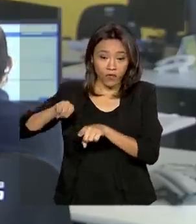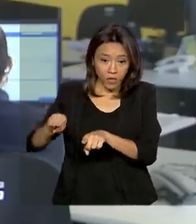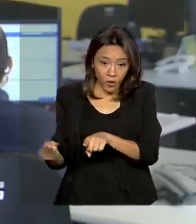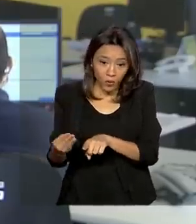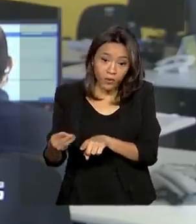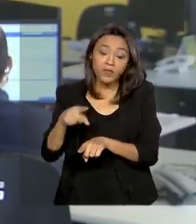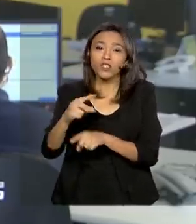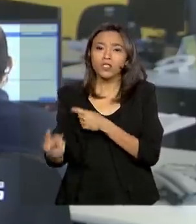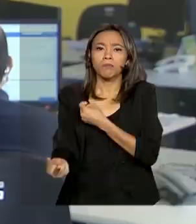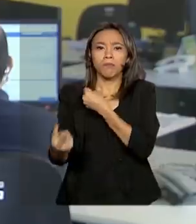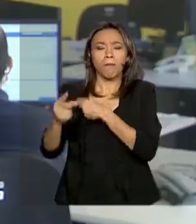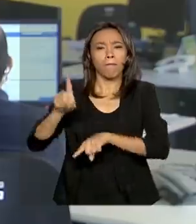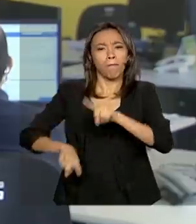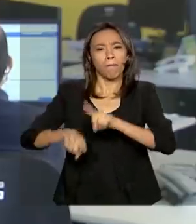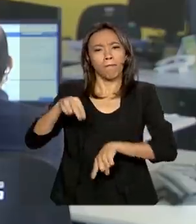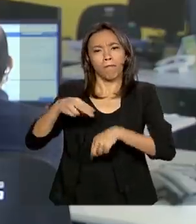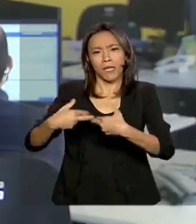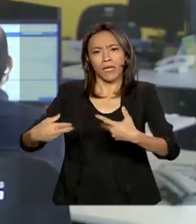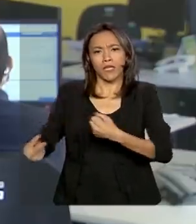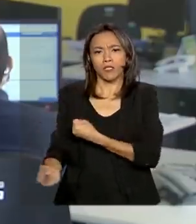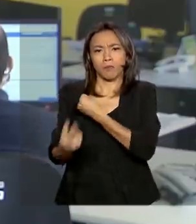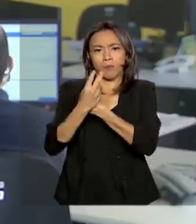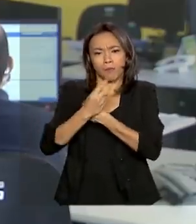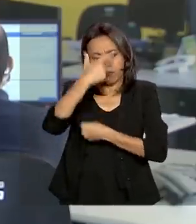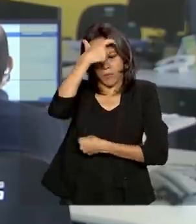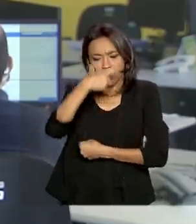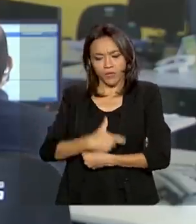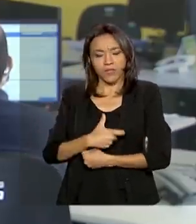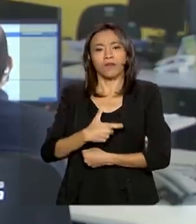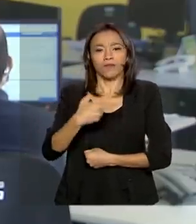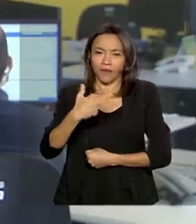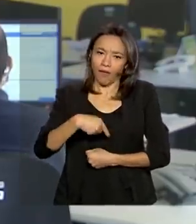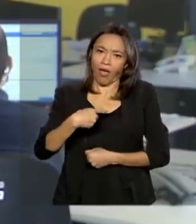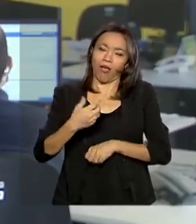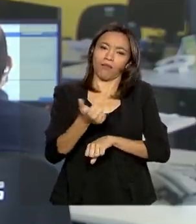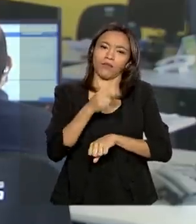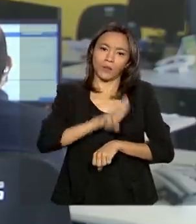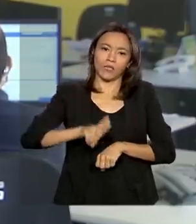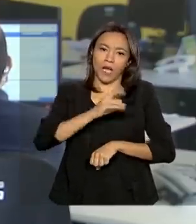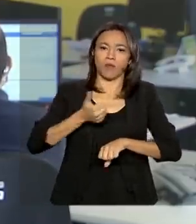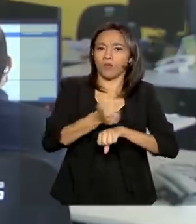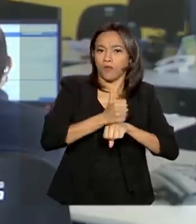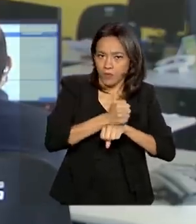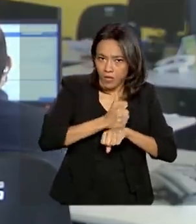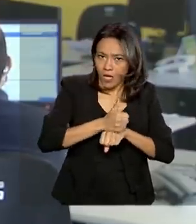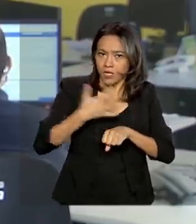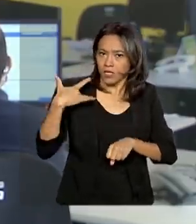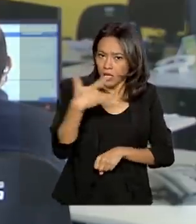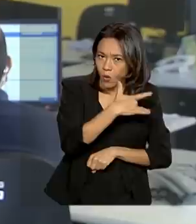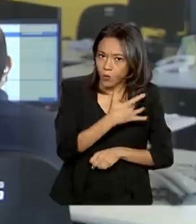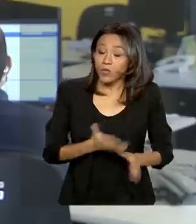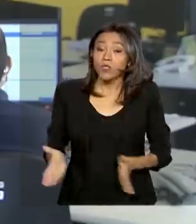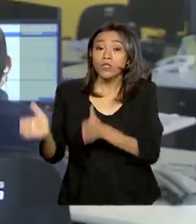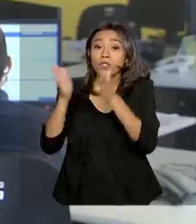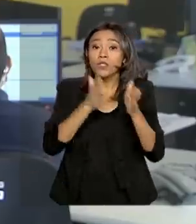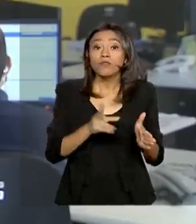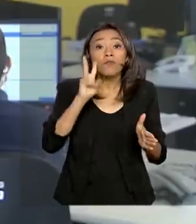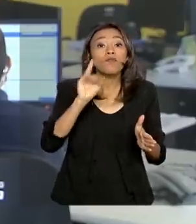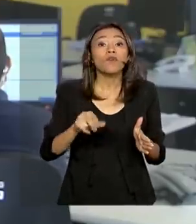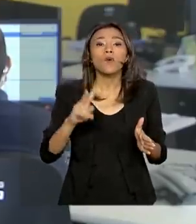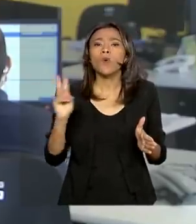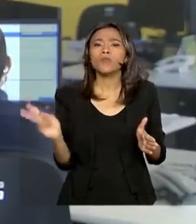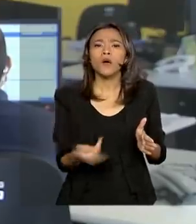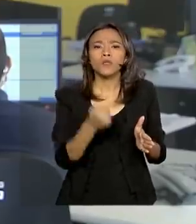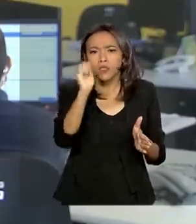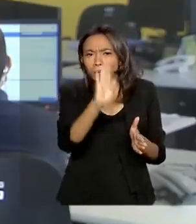equipamentos de proteção individual que protegem os profissionais de saúde. Agora vamos à última atualização dos números de Covid-19 no país,